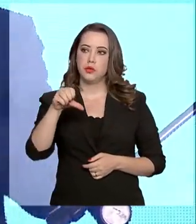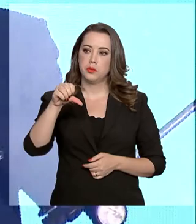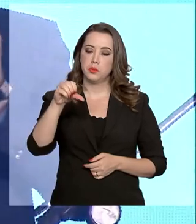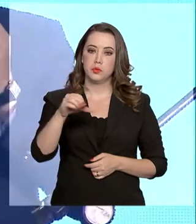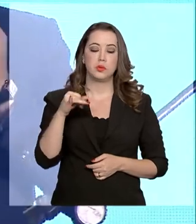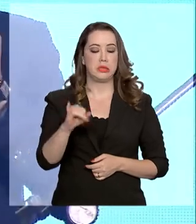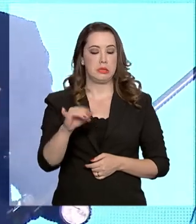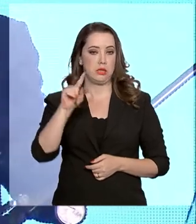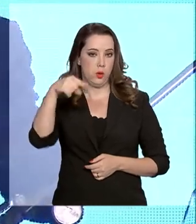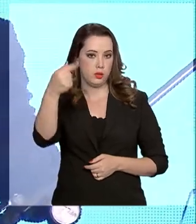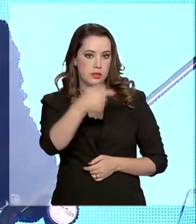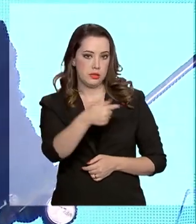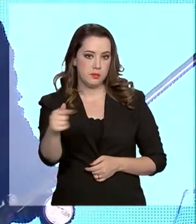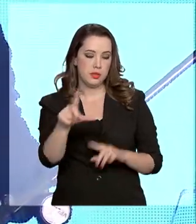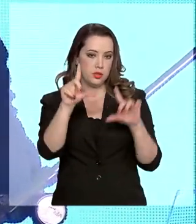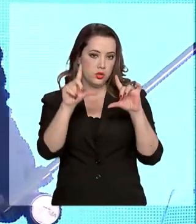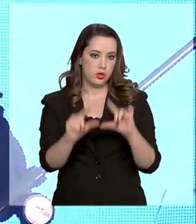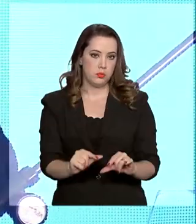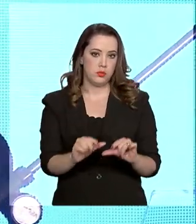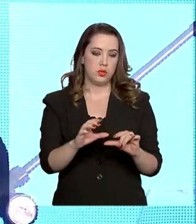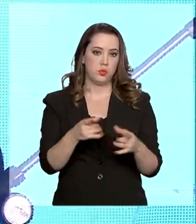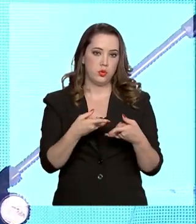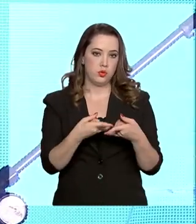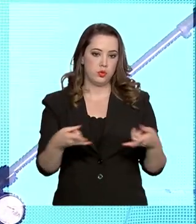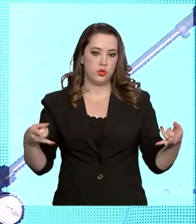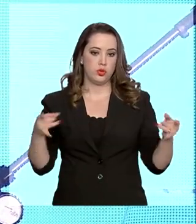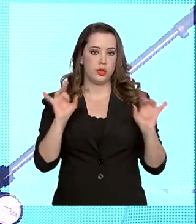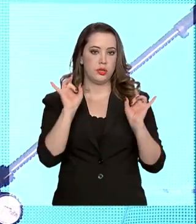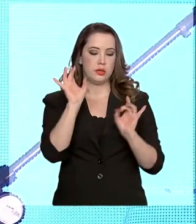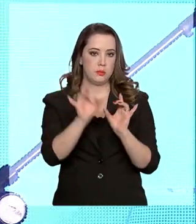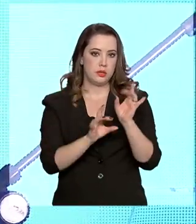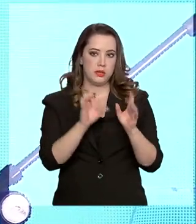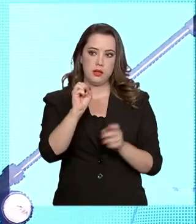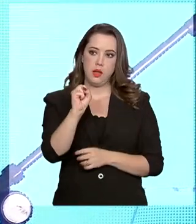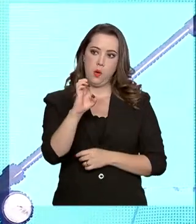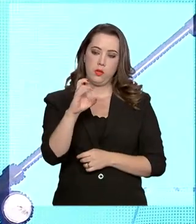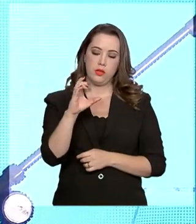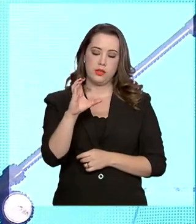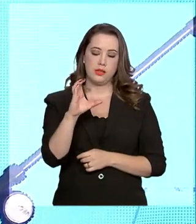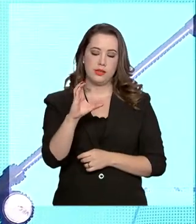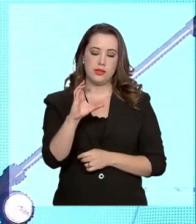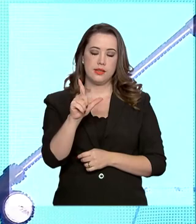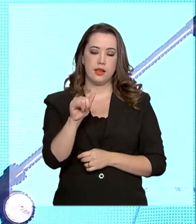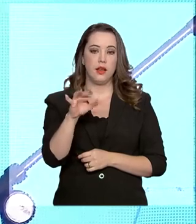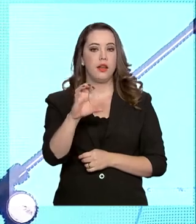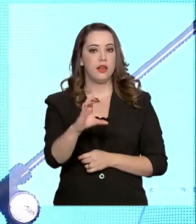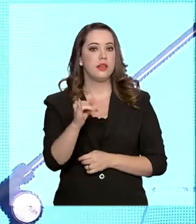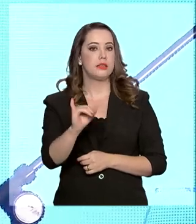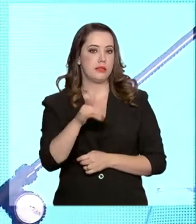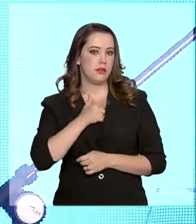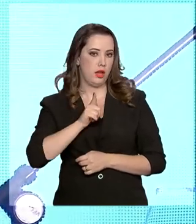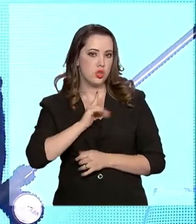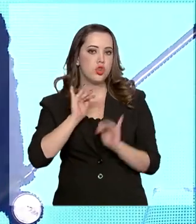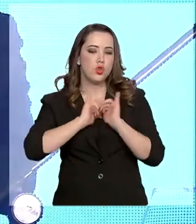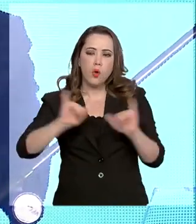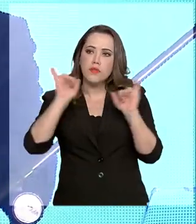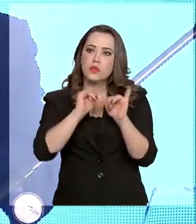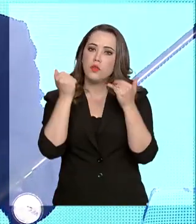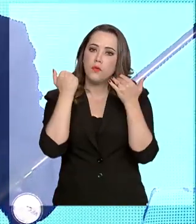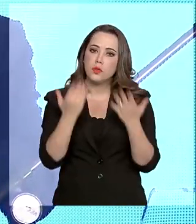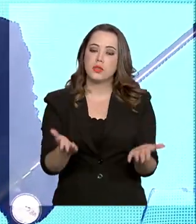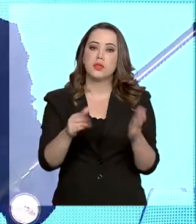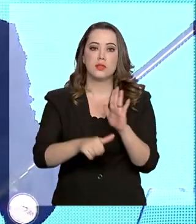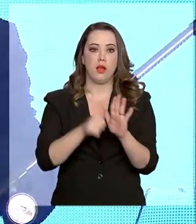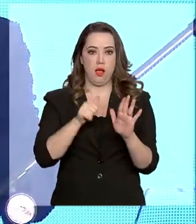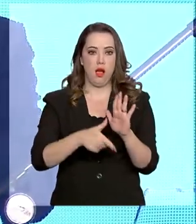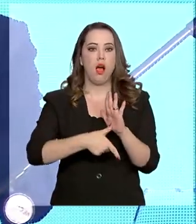se houver uma redução do cheque especial da Selic, se houver, eu já estou falando para o senhor de primeira